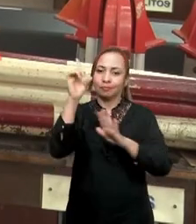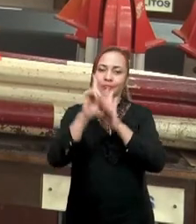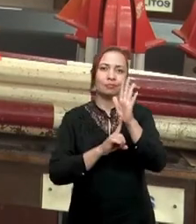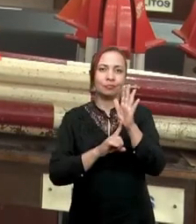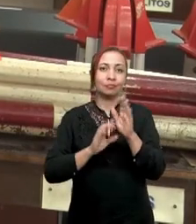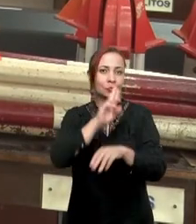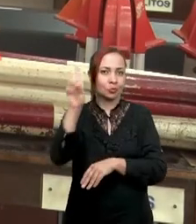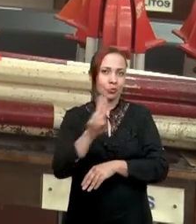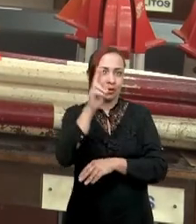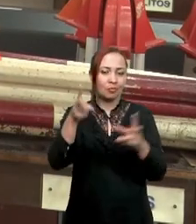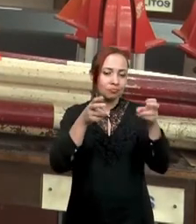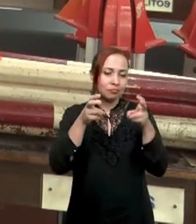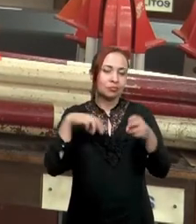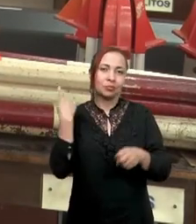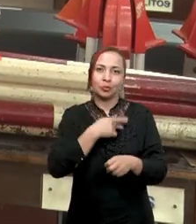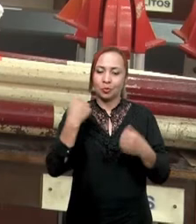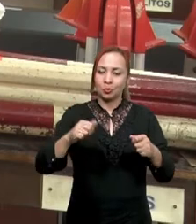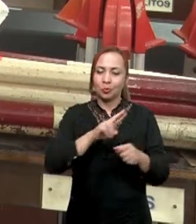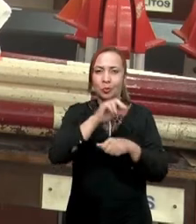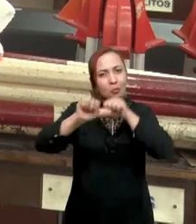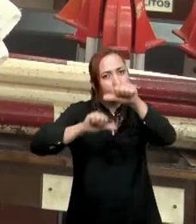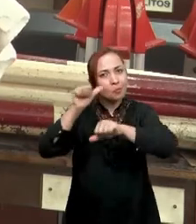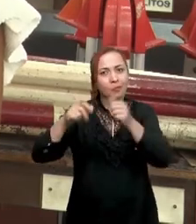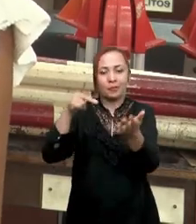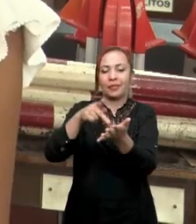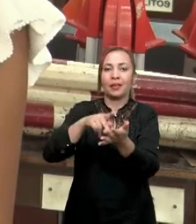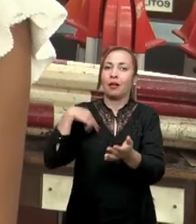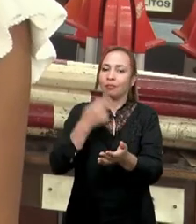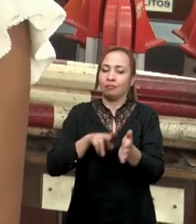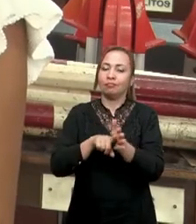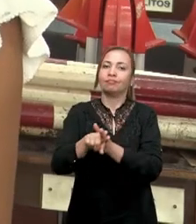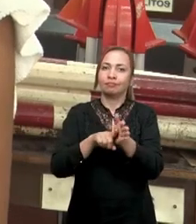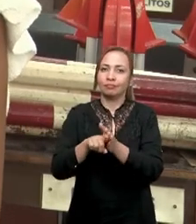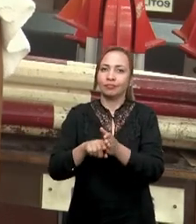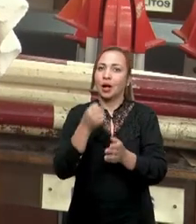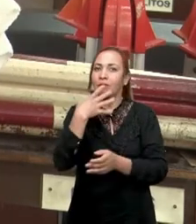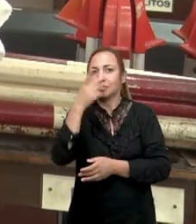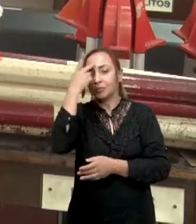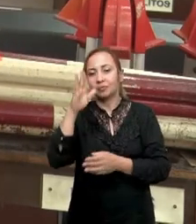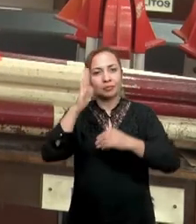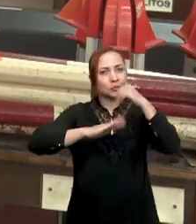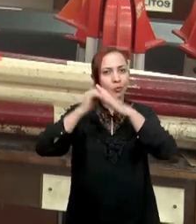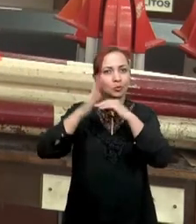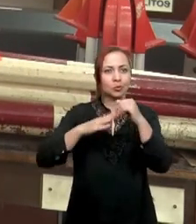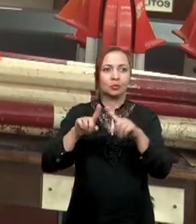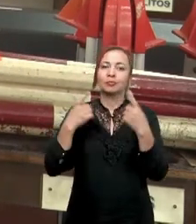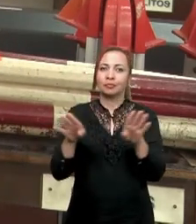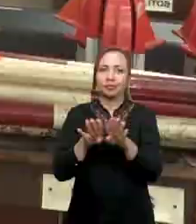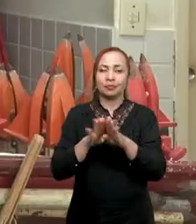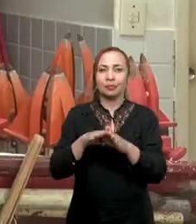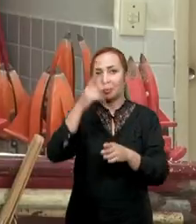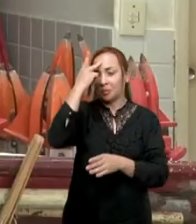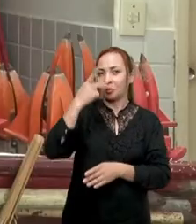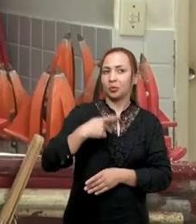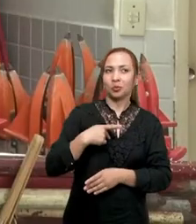direitos e perceber que a gente pode mudar as realidades com a nossa pesquisa é uma grande oportunidade não somente profissional, mas também pessoal.